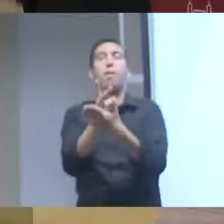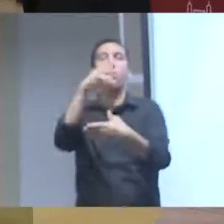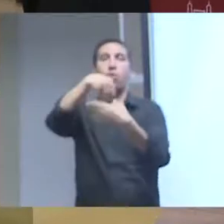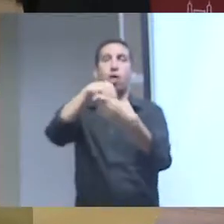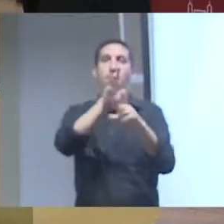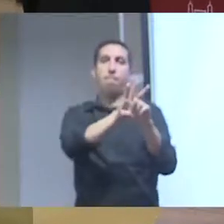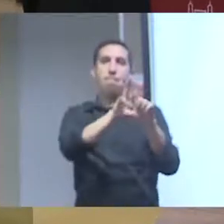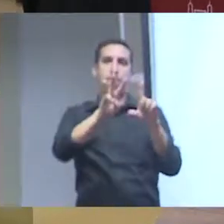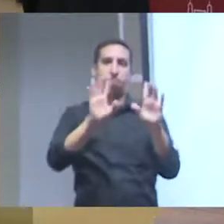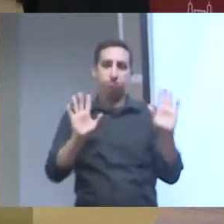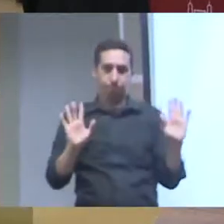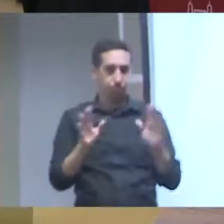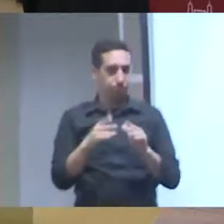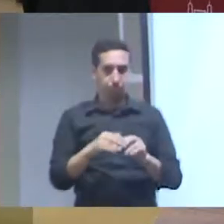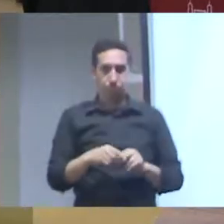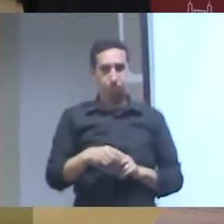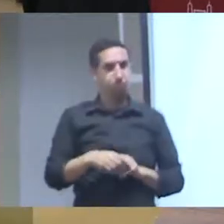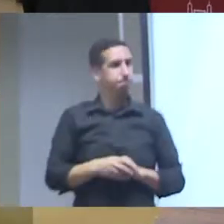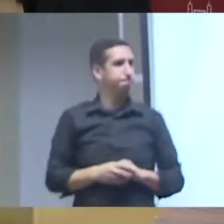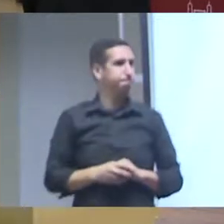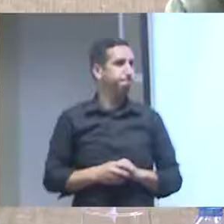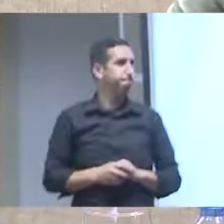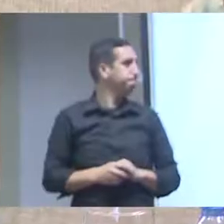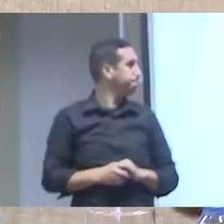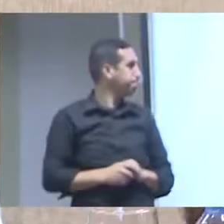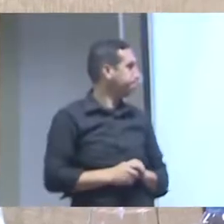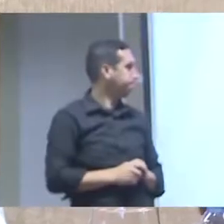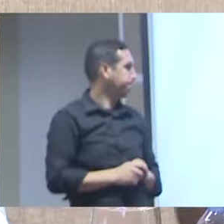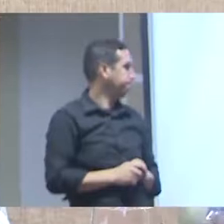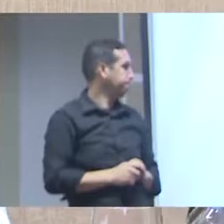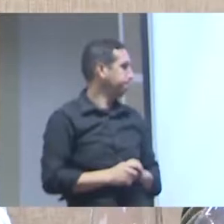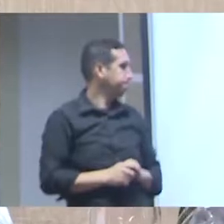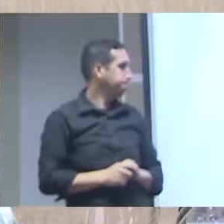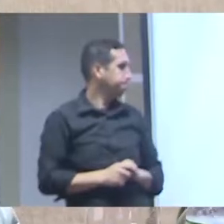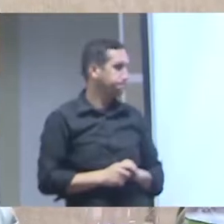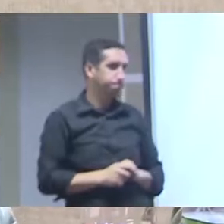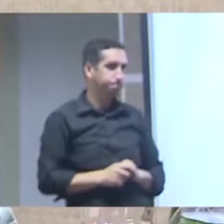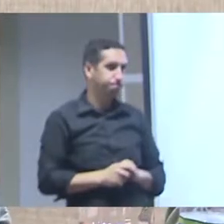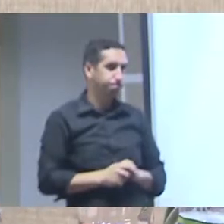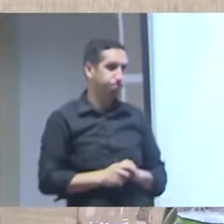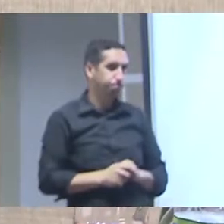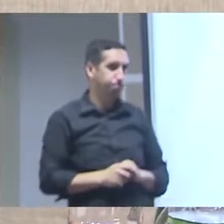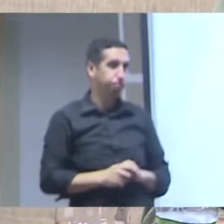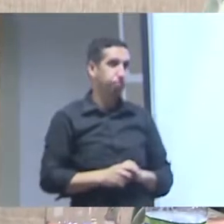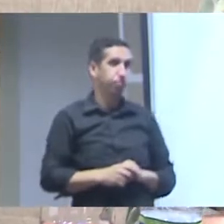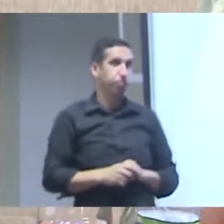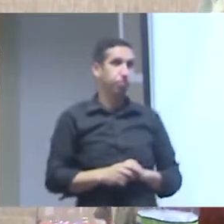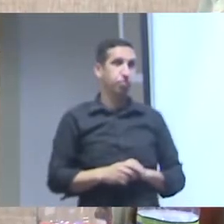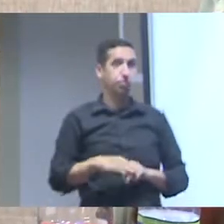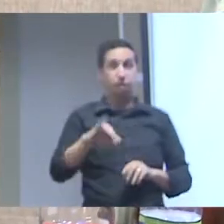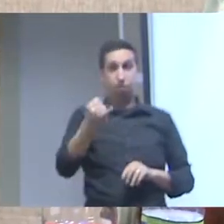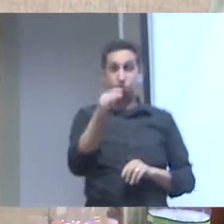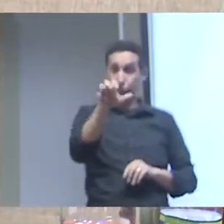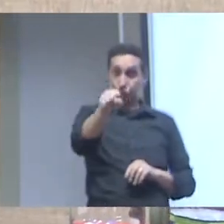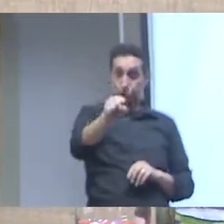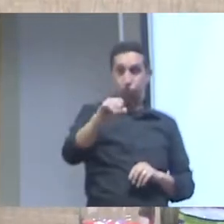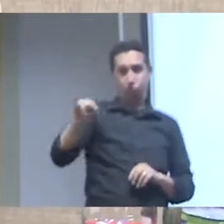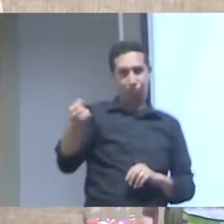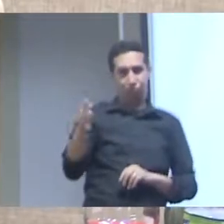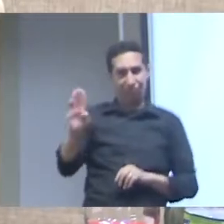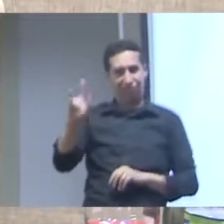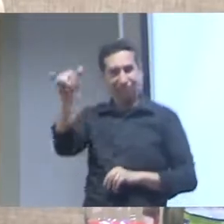só para aproveitar falar da experiência do Jardim Botânico nessa questão que foi levantada da preocupação dos pesquisadores